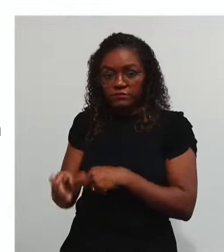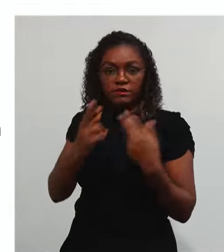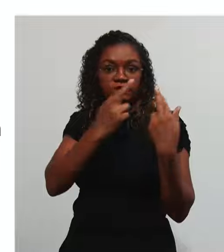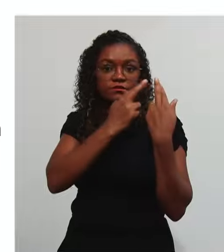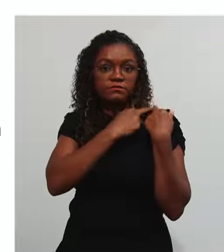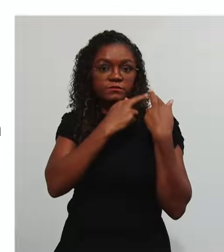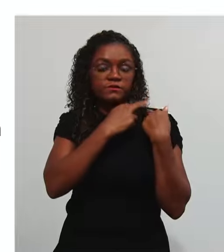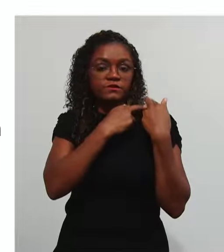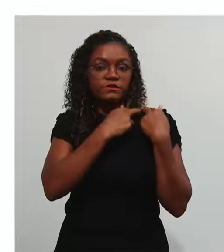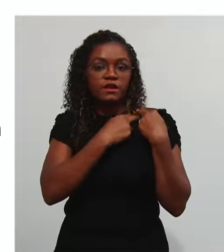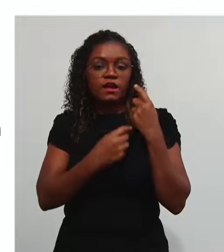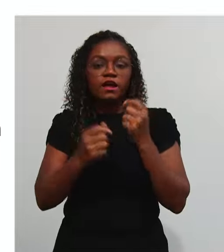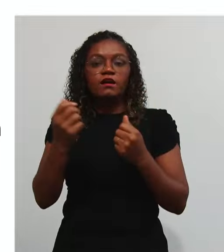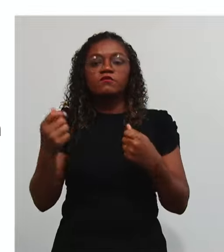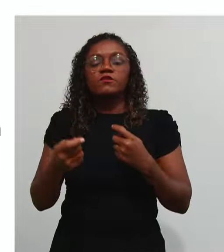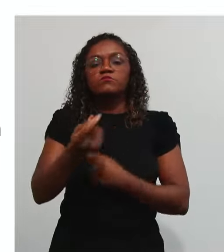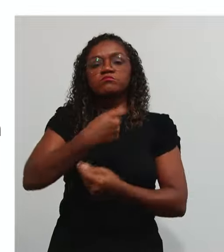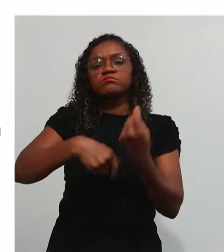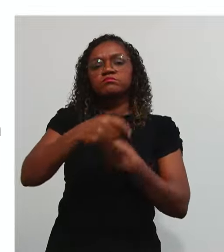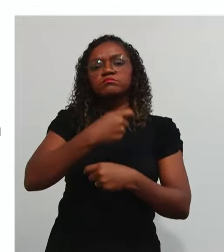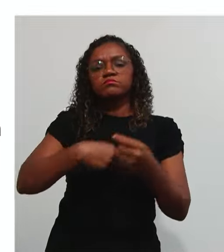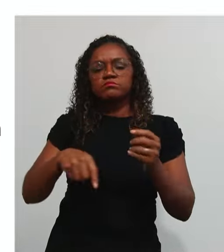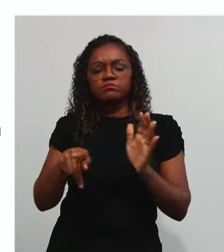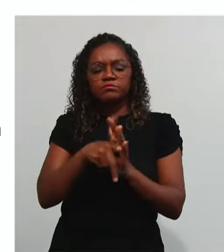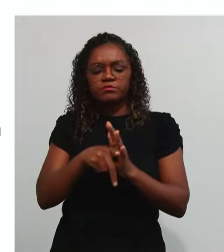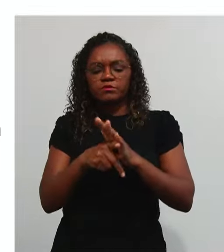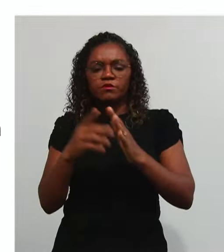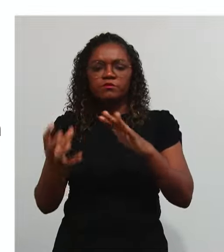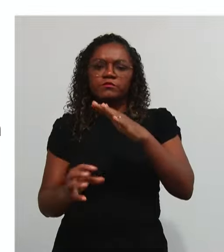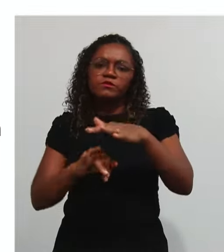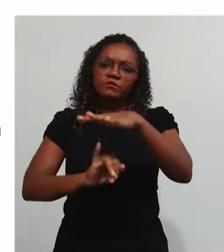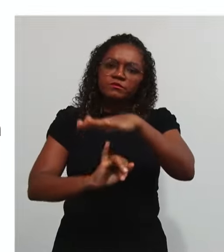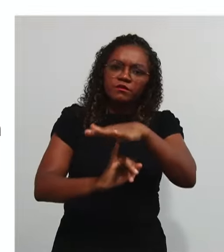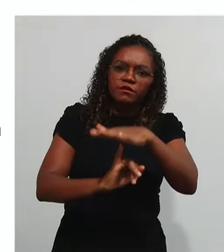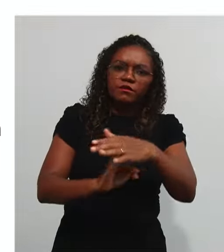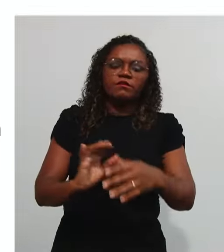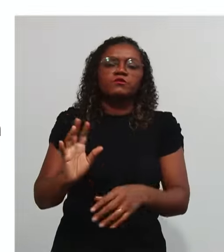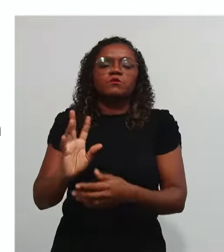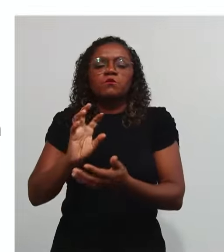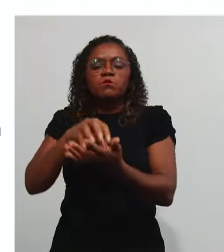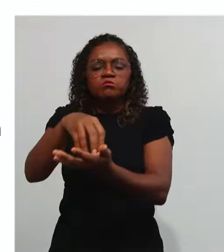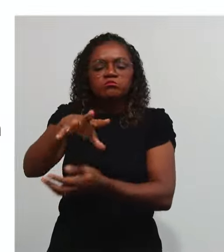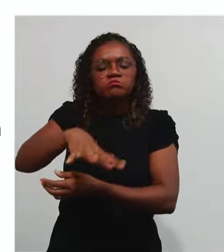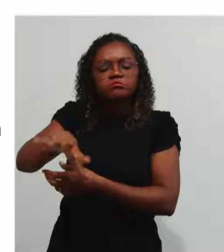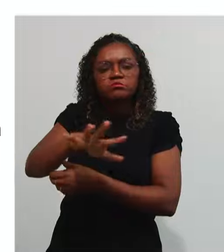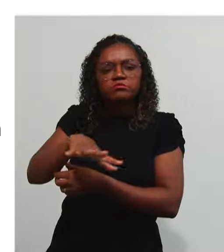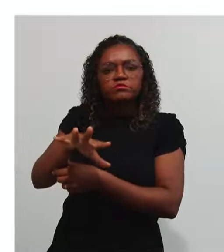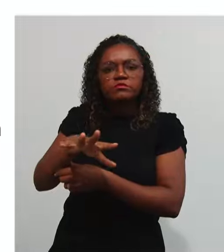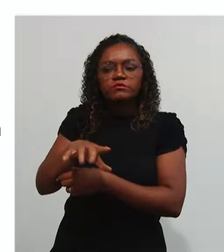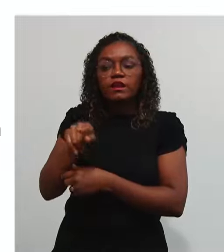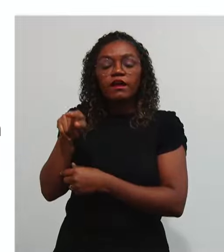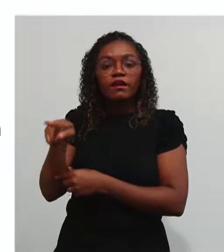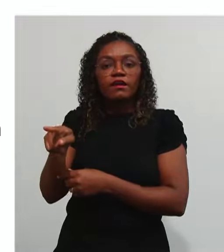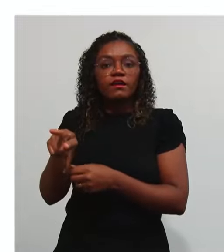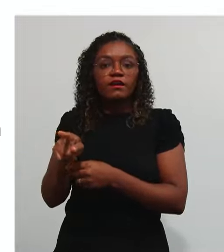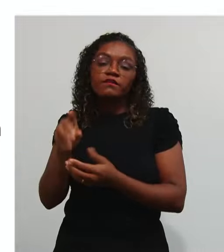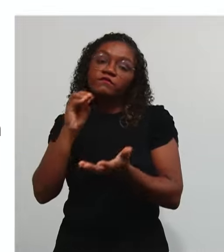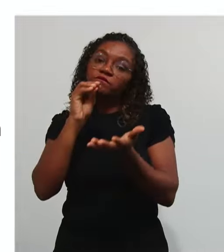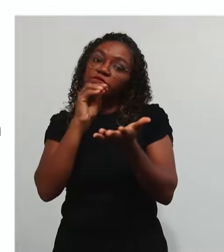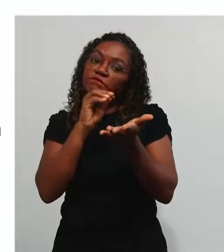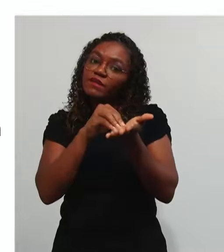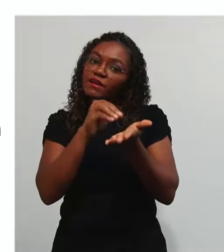Pelos negócios Da entidade Ou por bens E valores Públicos Deixa de cumprir